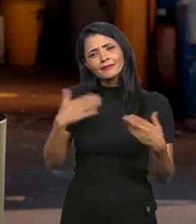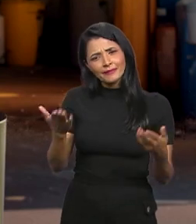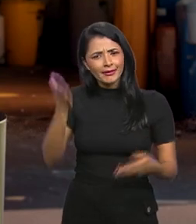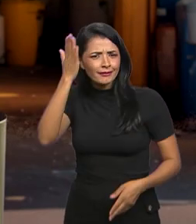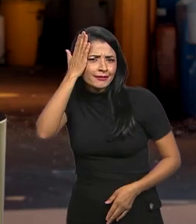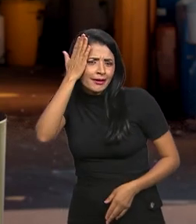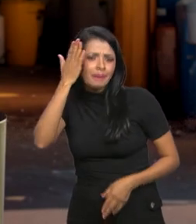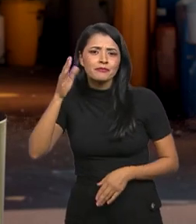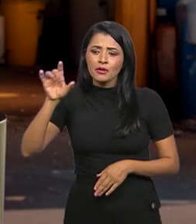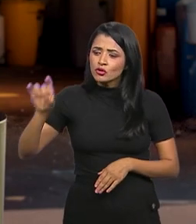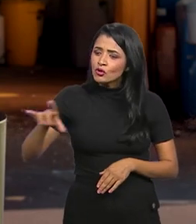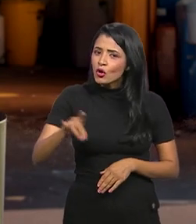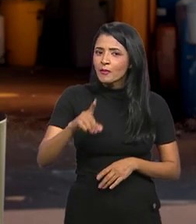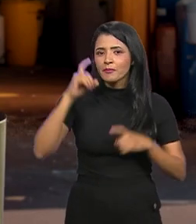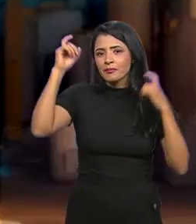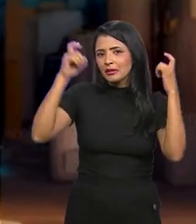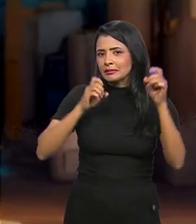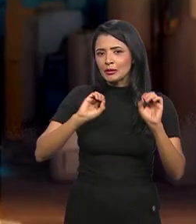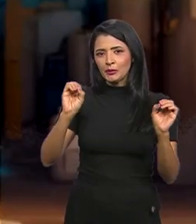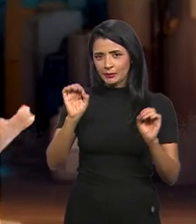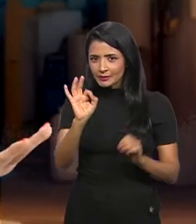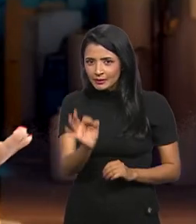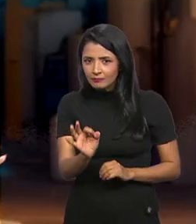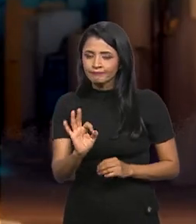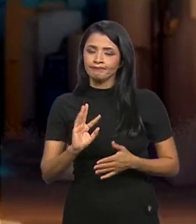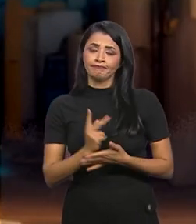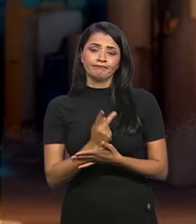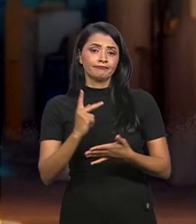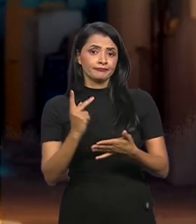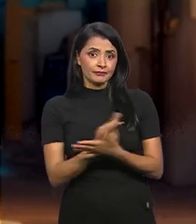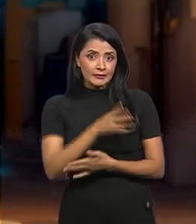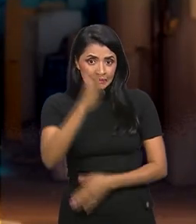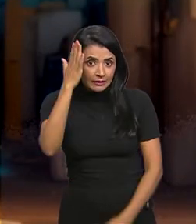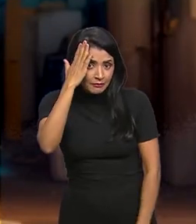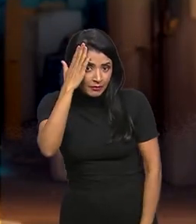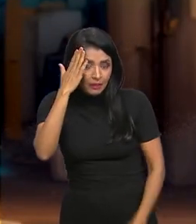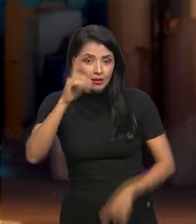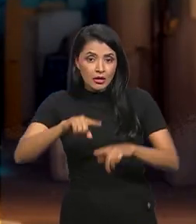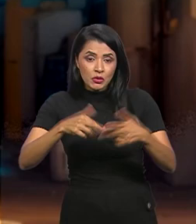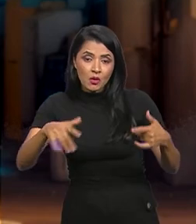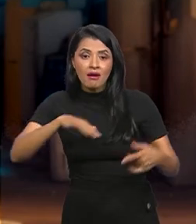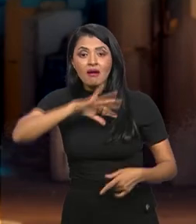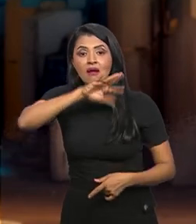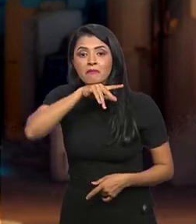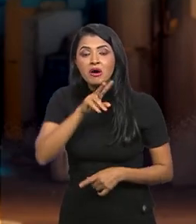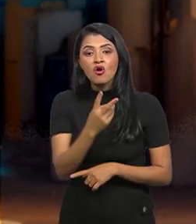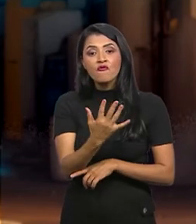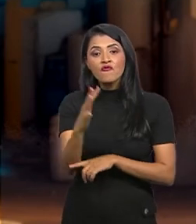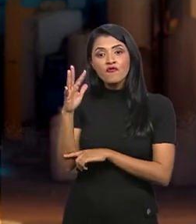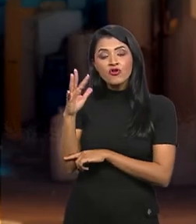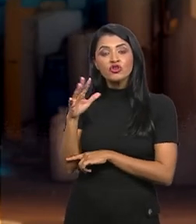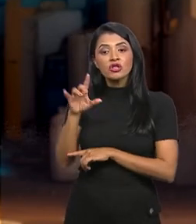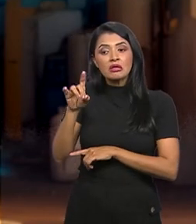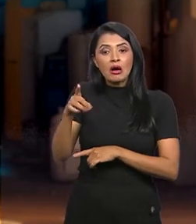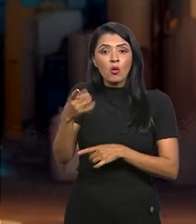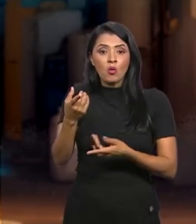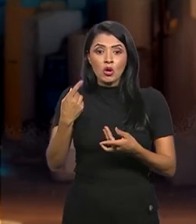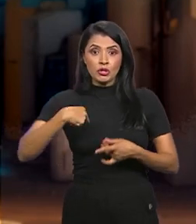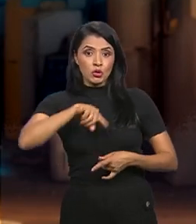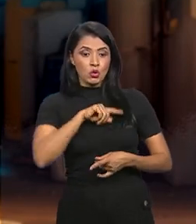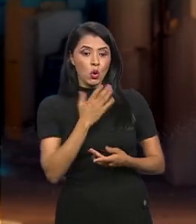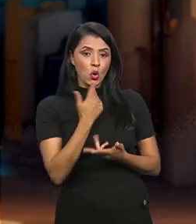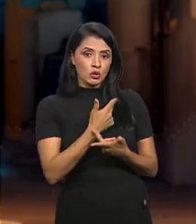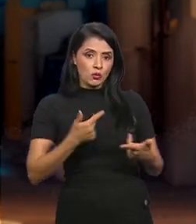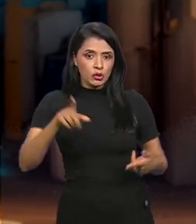A gente descarta sem preocupação, certo? Errado! Sabia que os restos, animais e vegetais que sobram da nossa